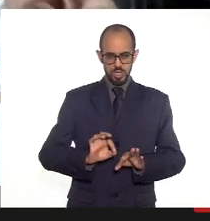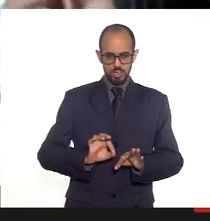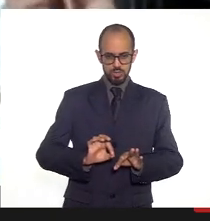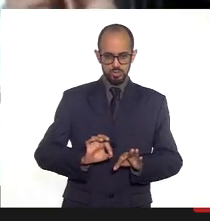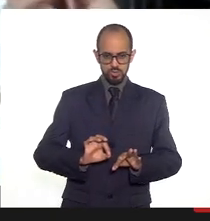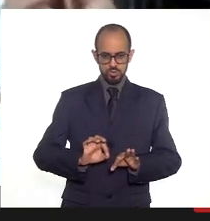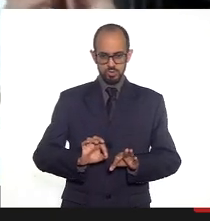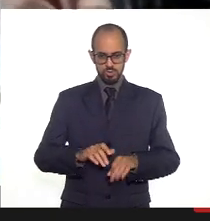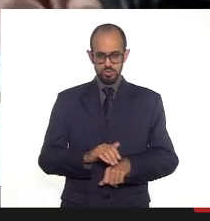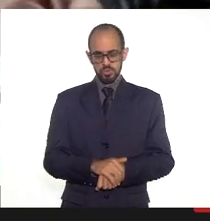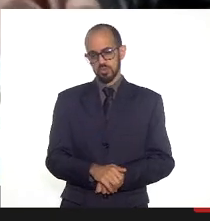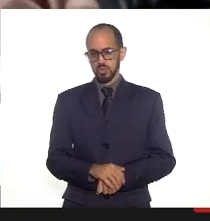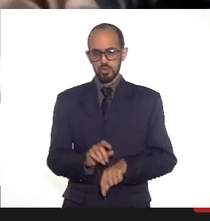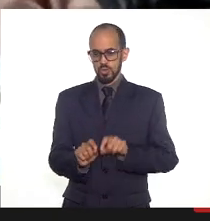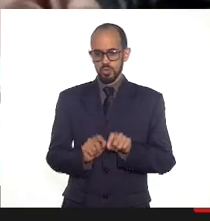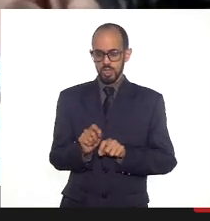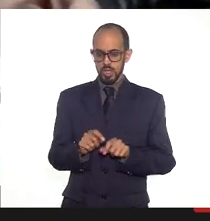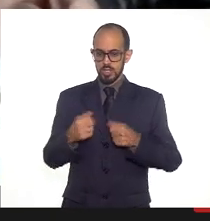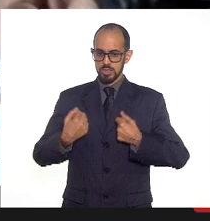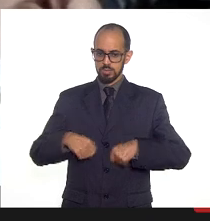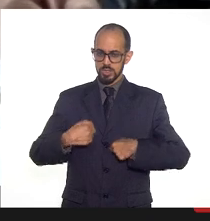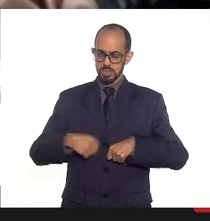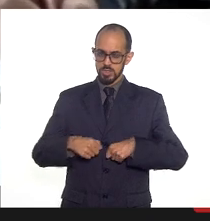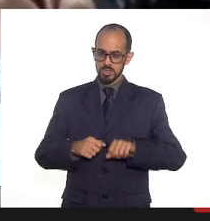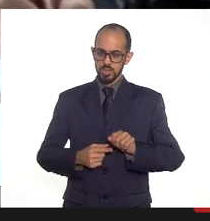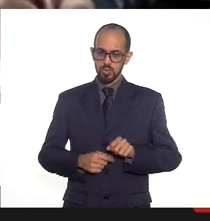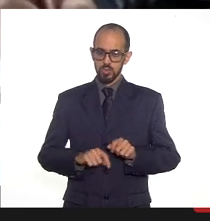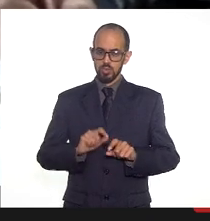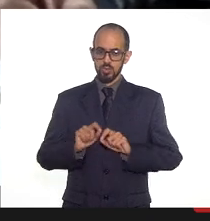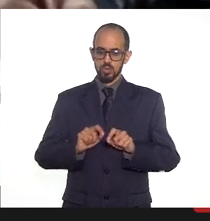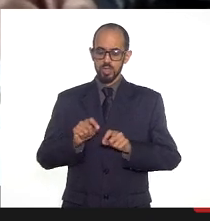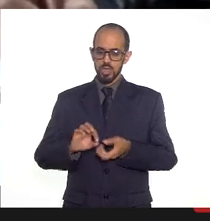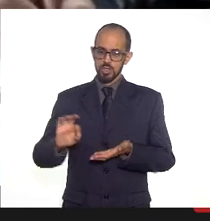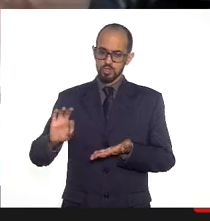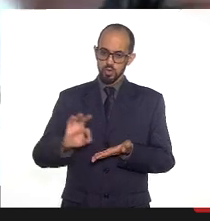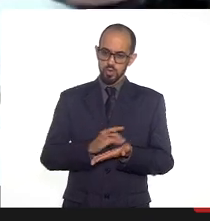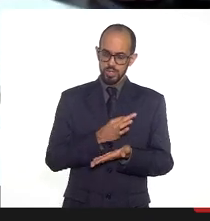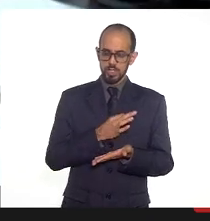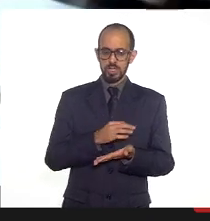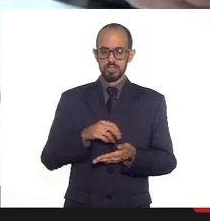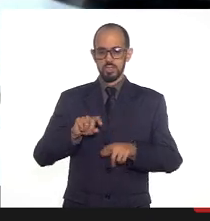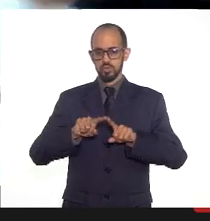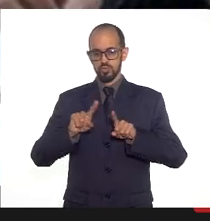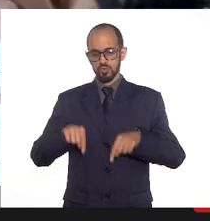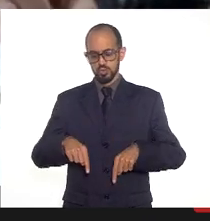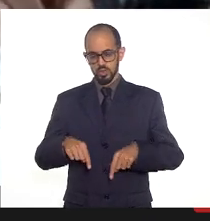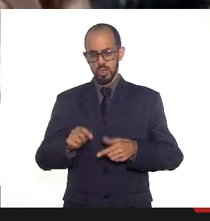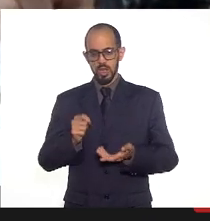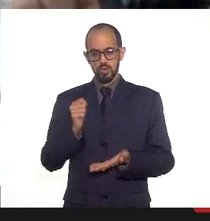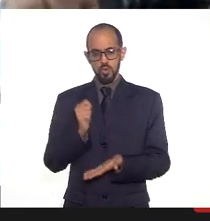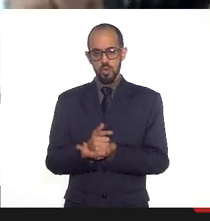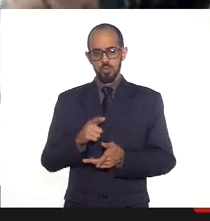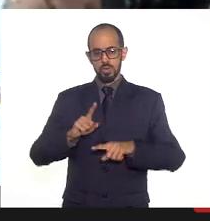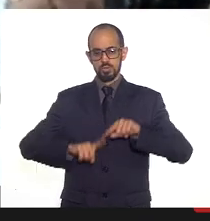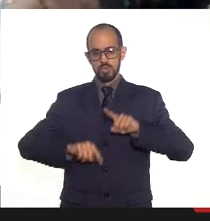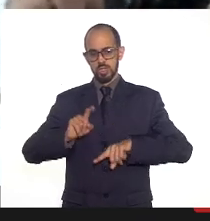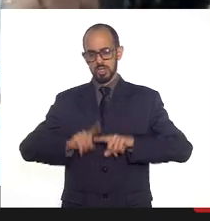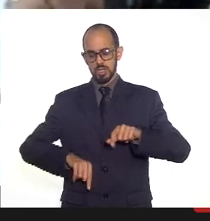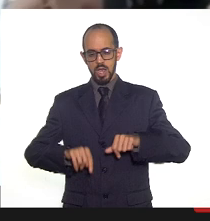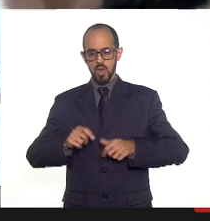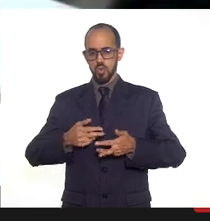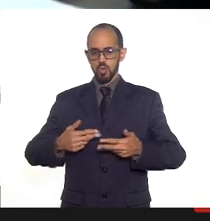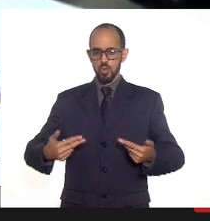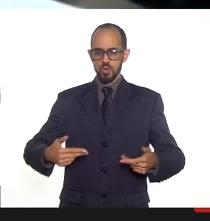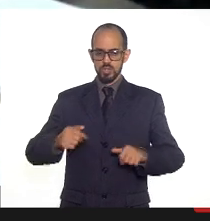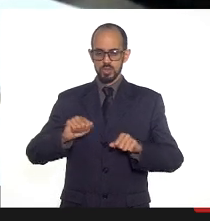nove eixos, eles dependiam, por exemplo, de contratação, de pessoal, aquisição de insumos, alguma coisa que, coisa